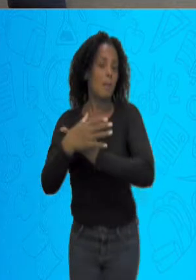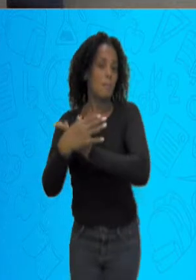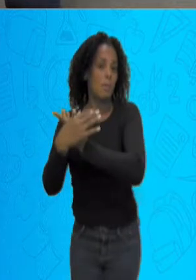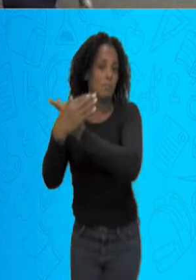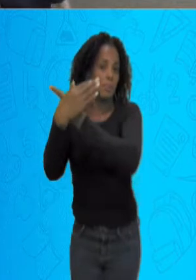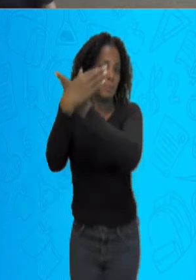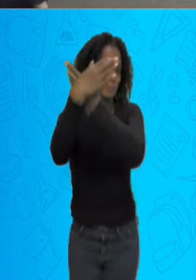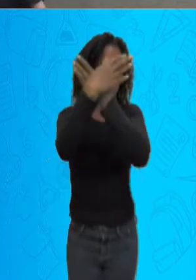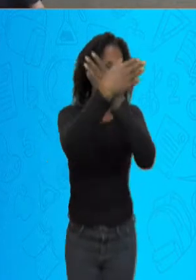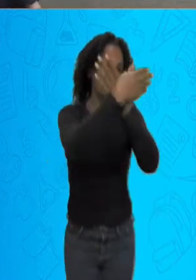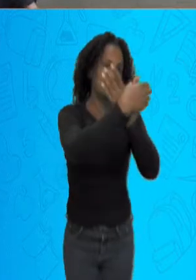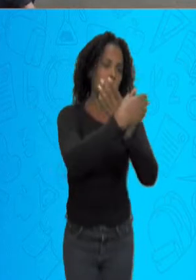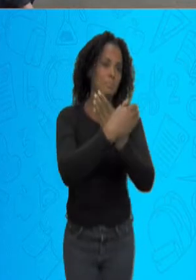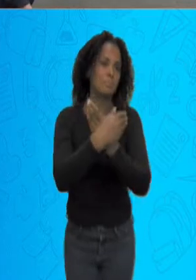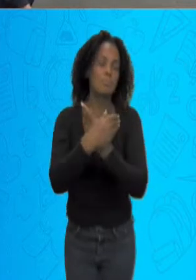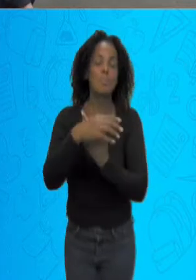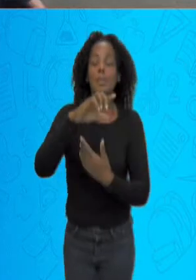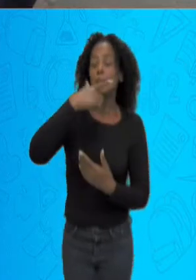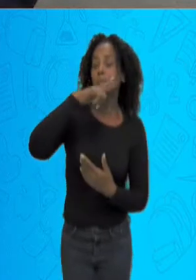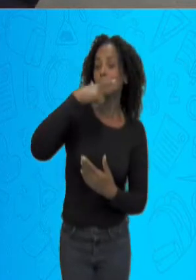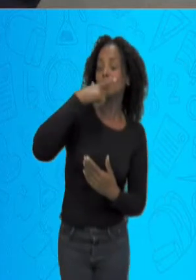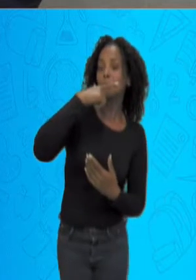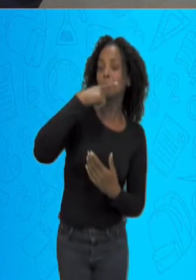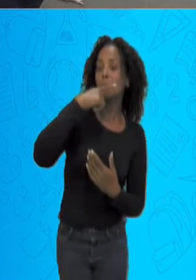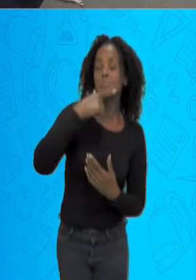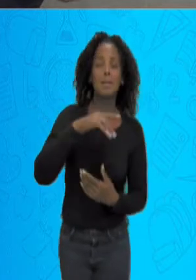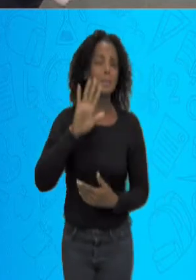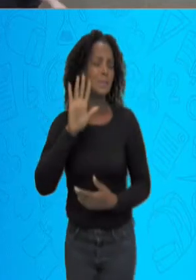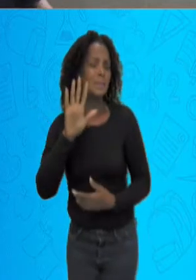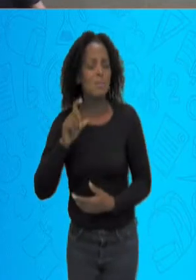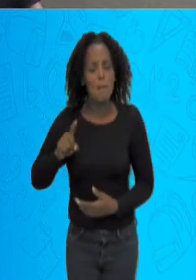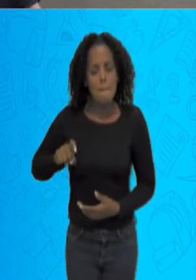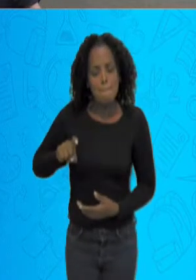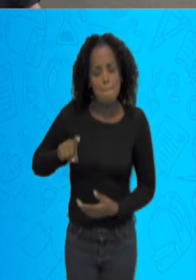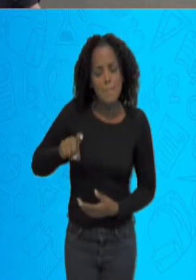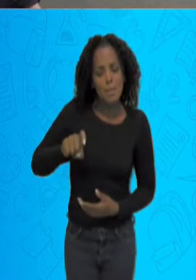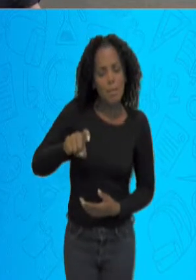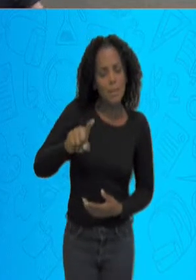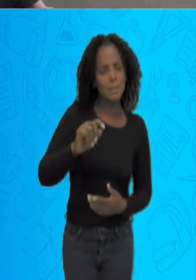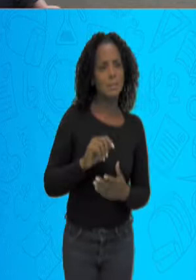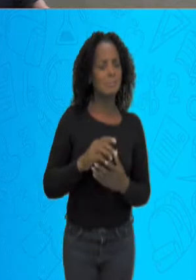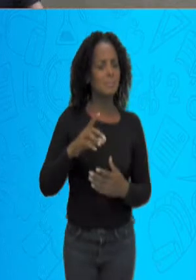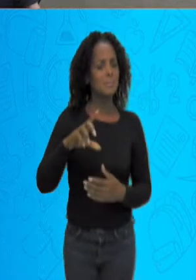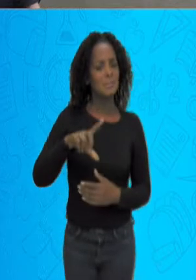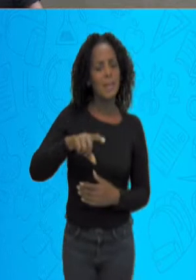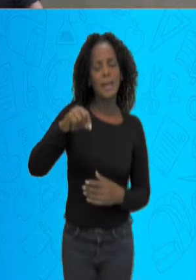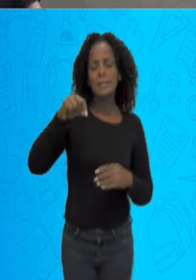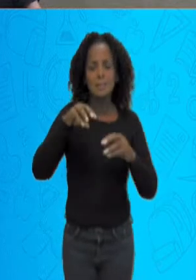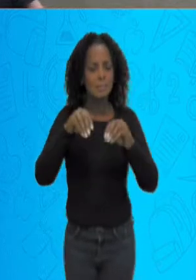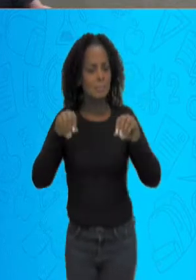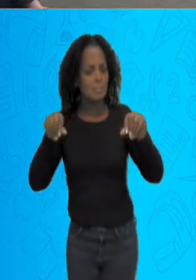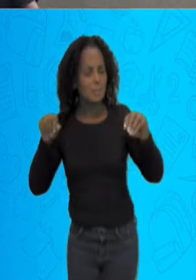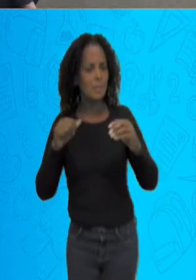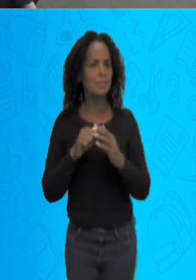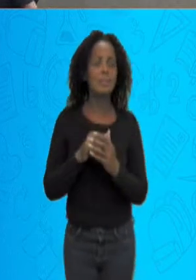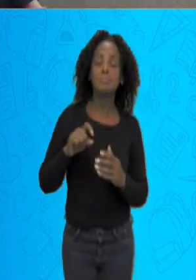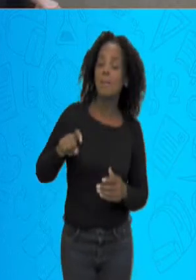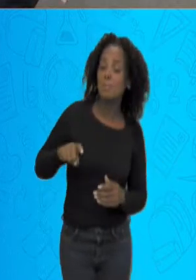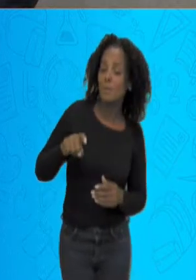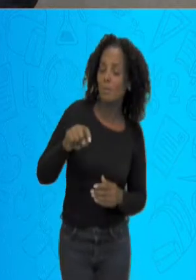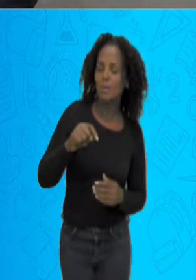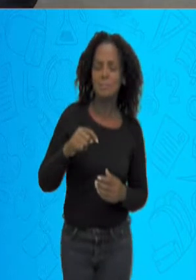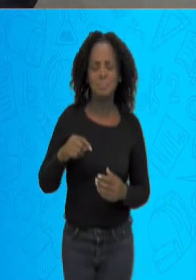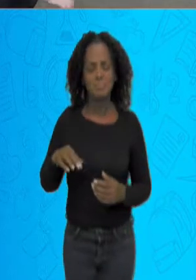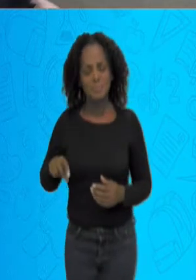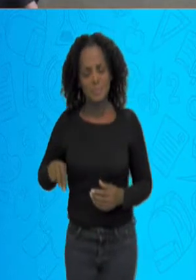jacintos. Está vendo? Que sorri para as cinco minhocas saídas da terra. As minhocas